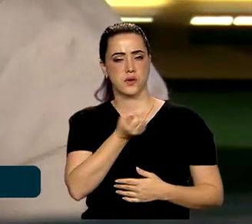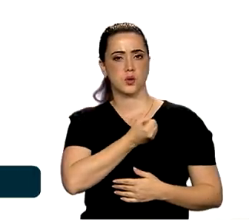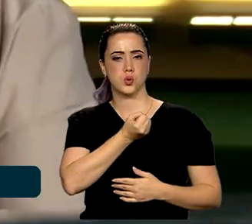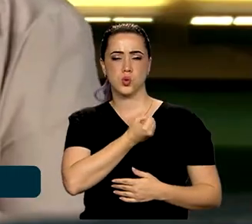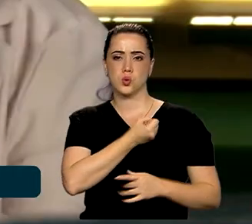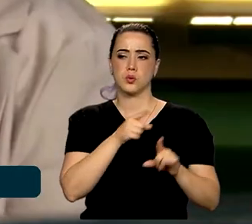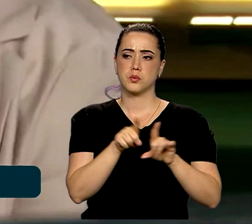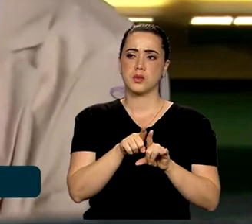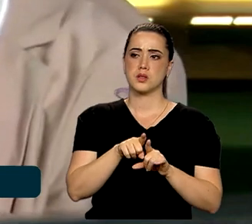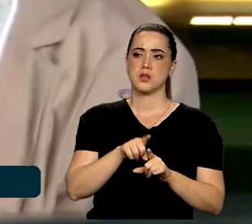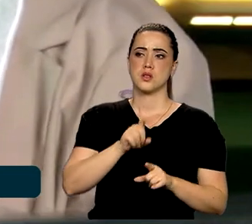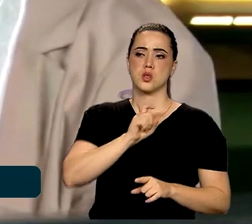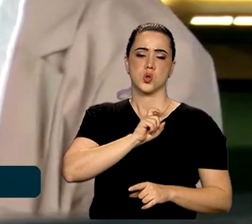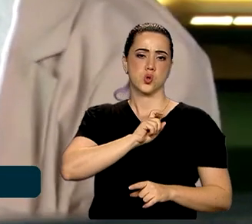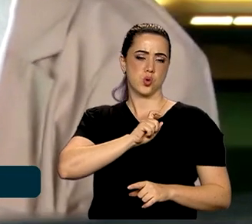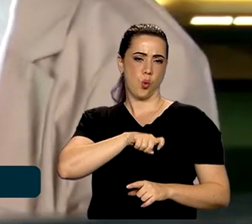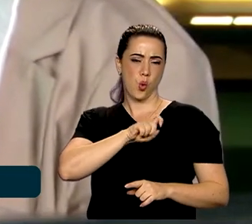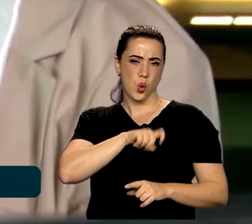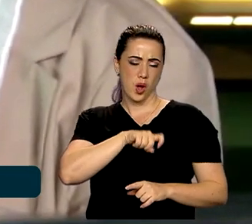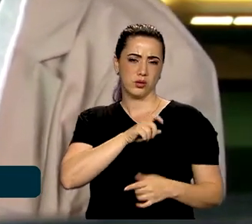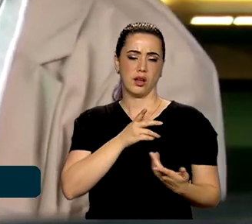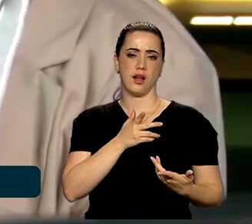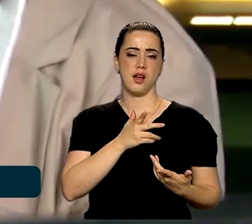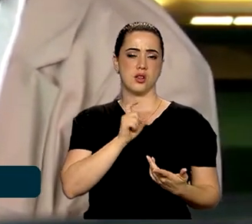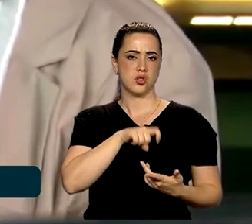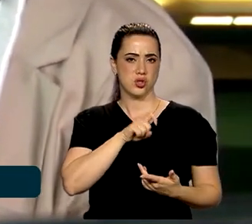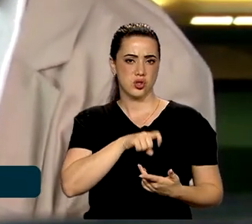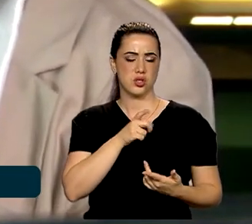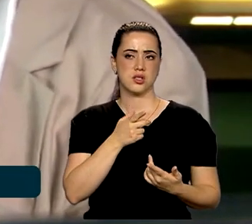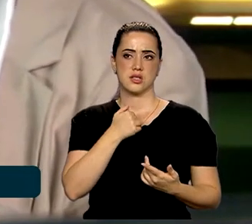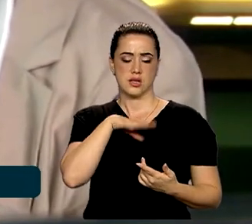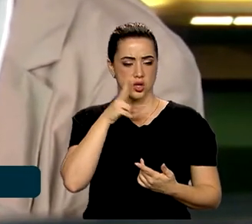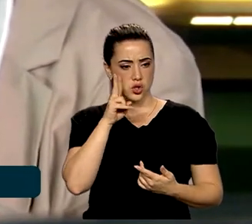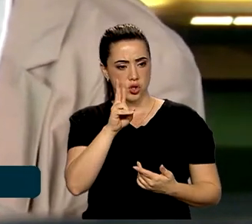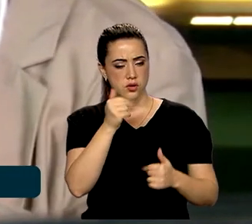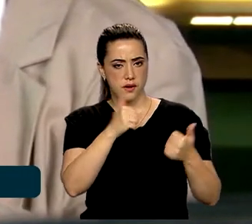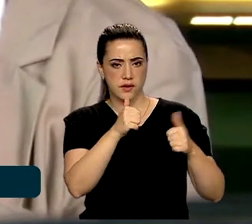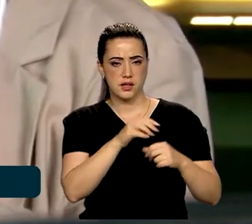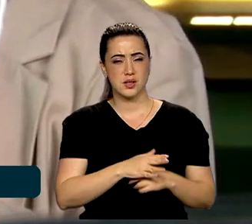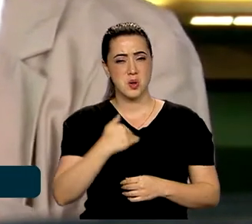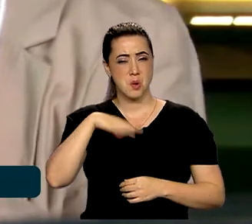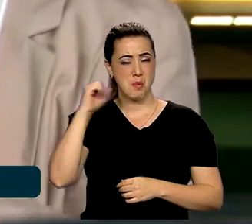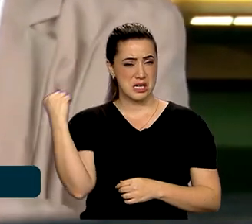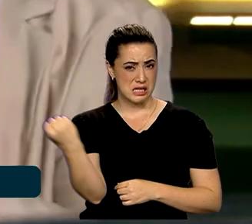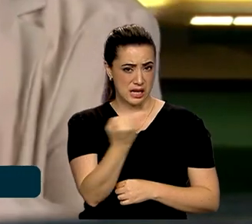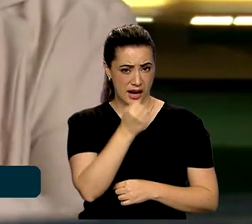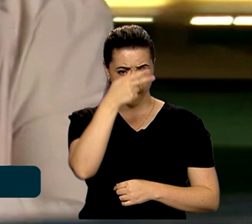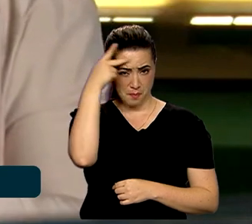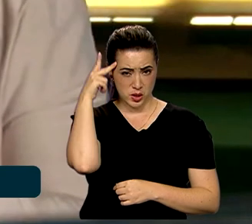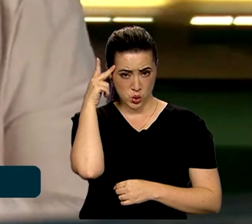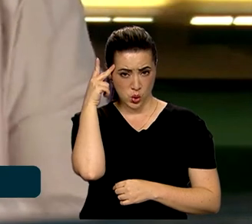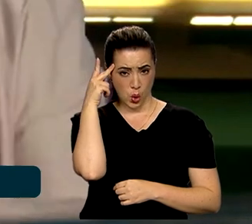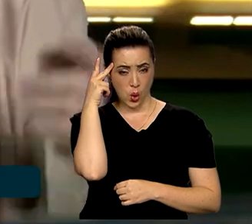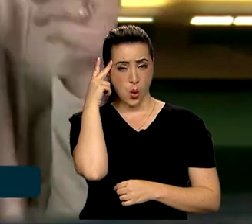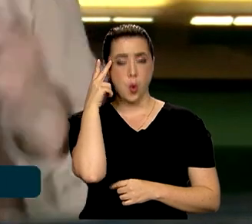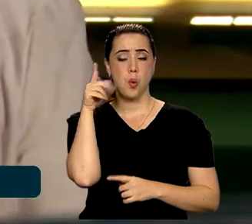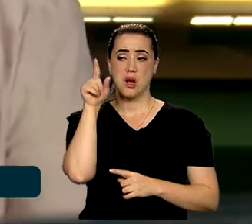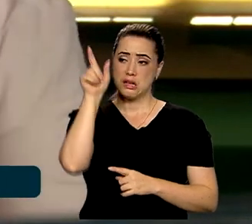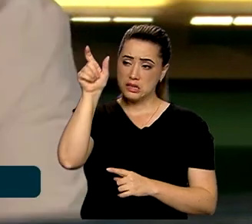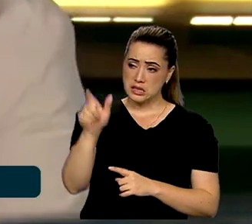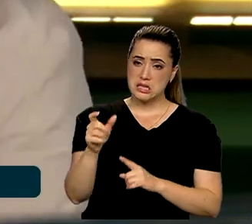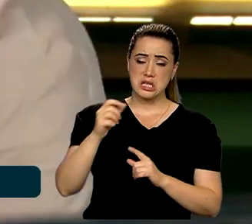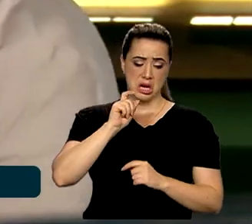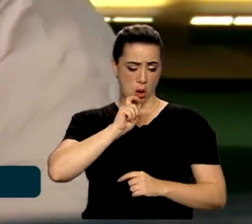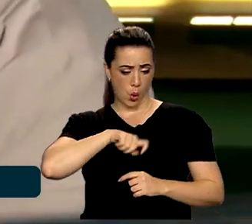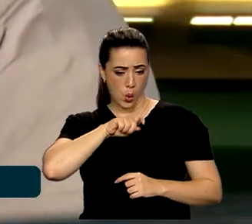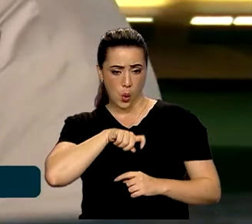Mais grave ainda, o violador está dentro de casa. Então, nós precisamos fazer uma discussão também